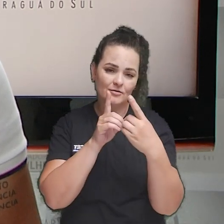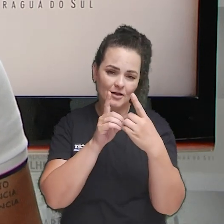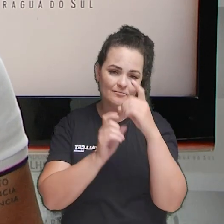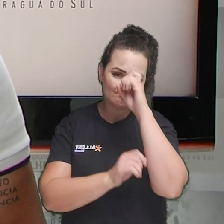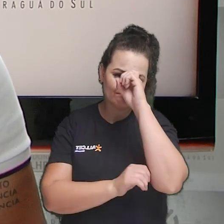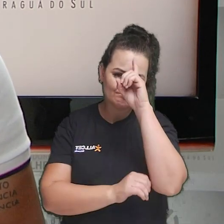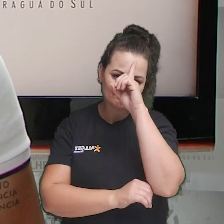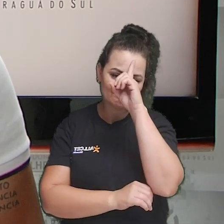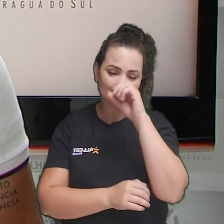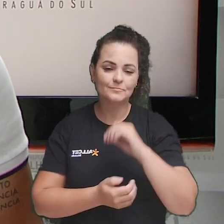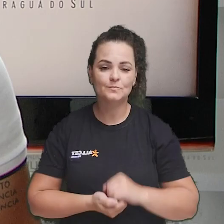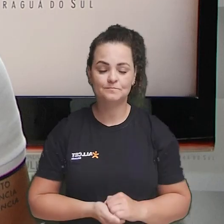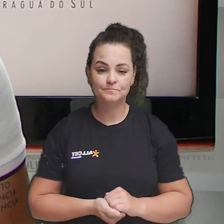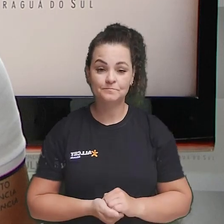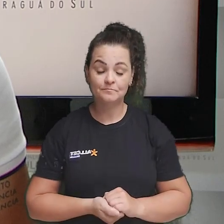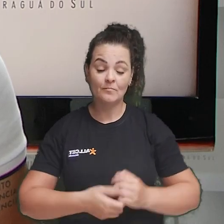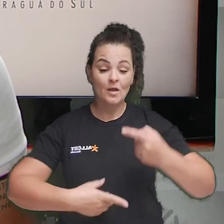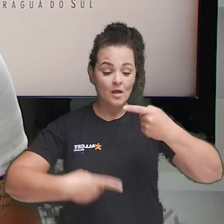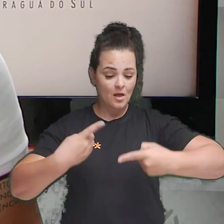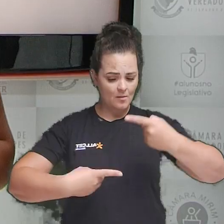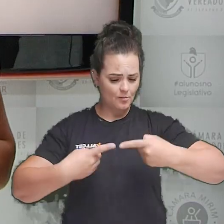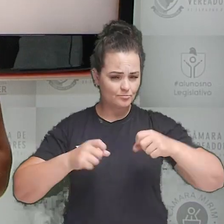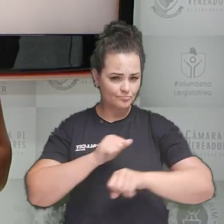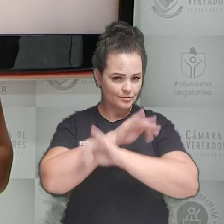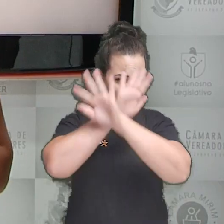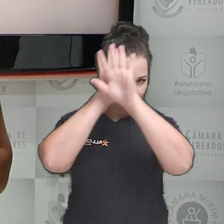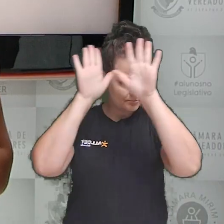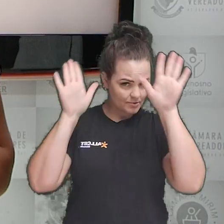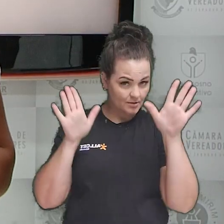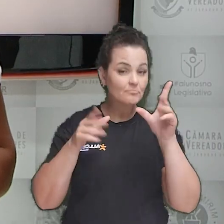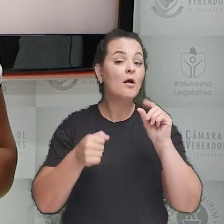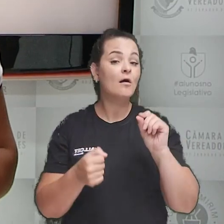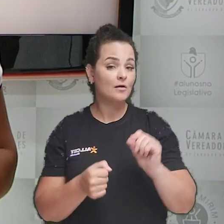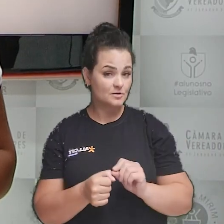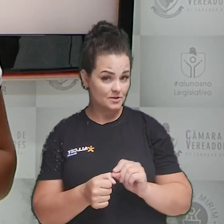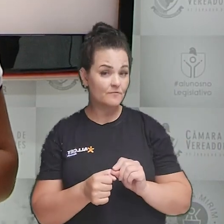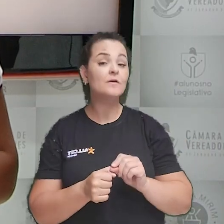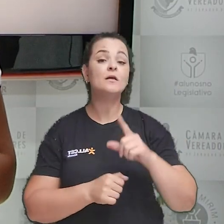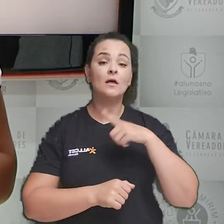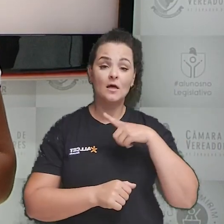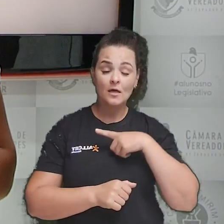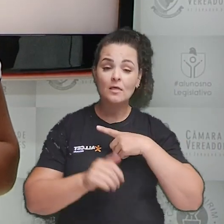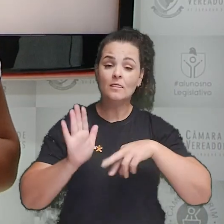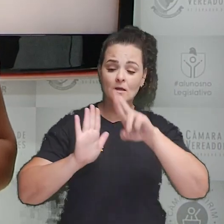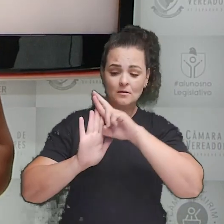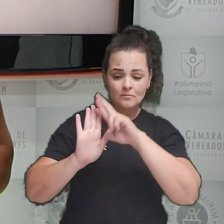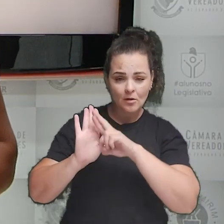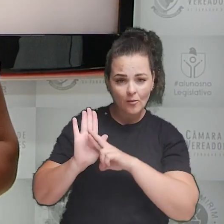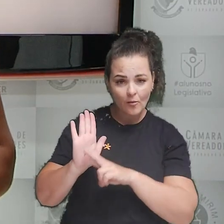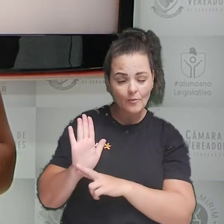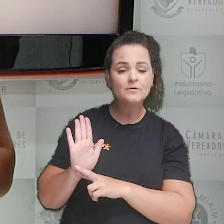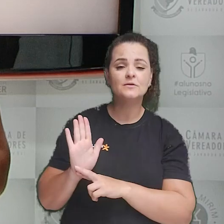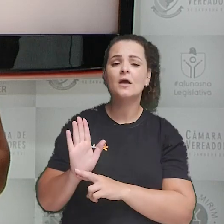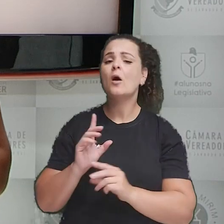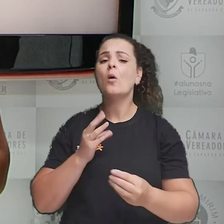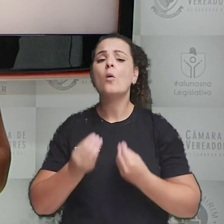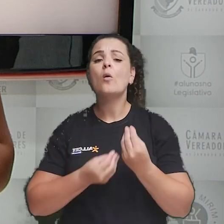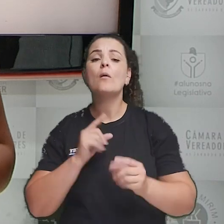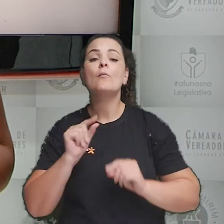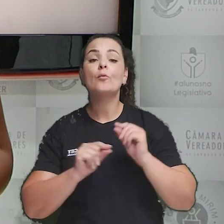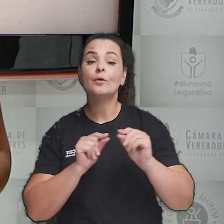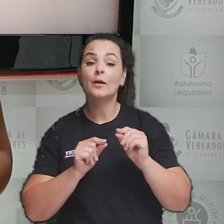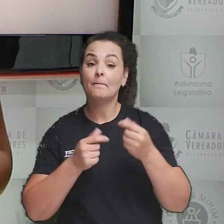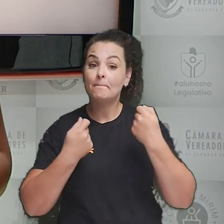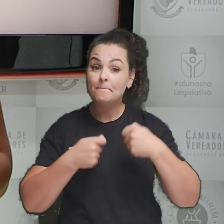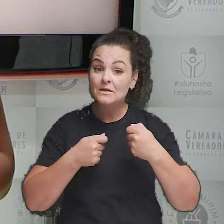atendimento nas unidades hospitalares. A política de transparência será executada seguindo algumas diretrizes,